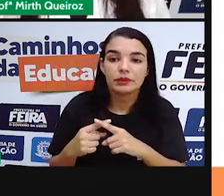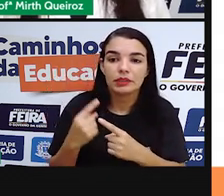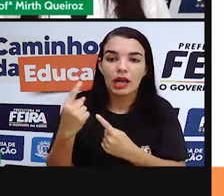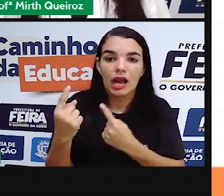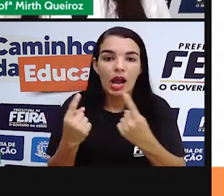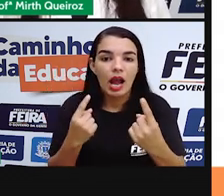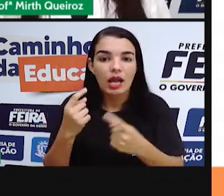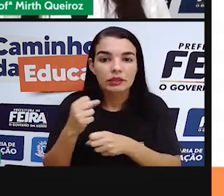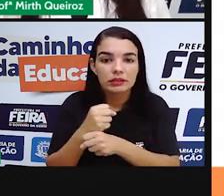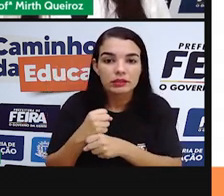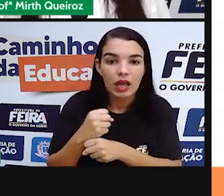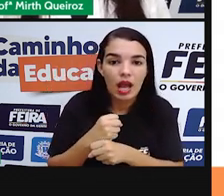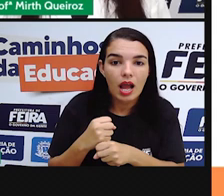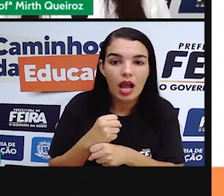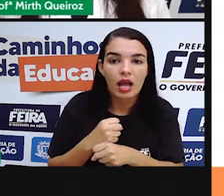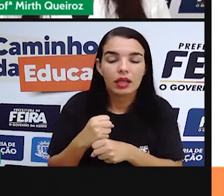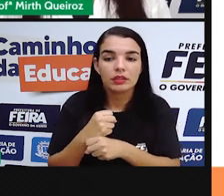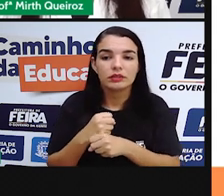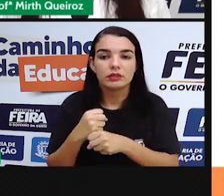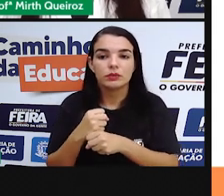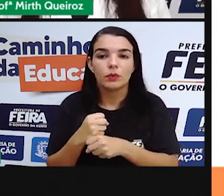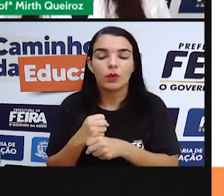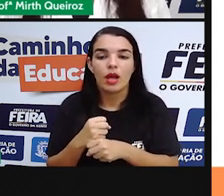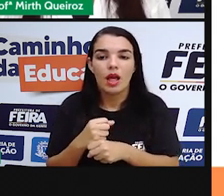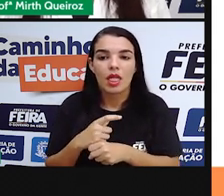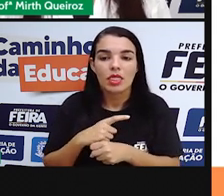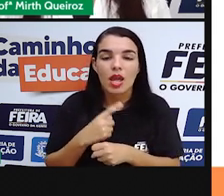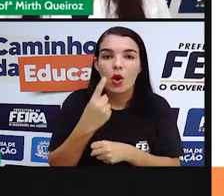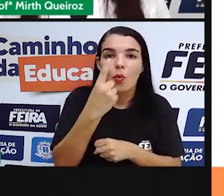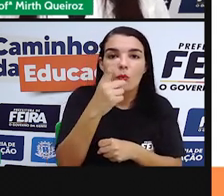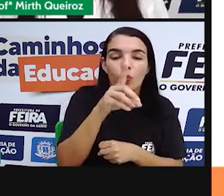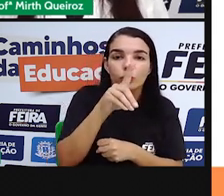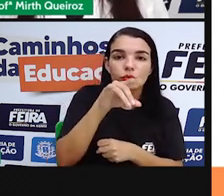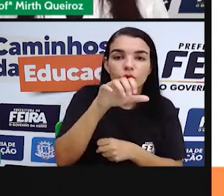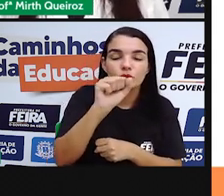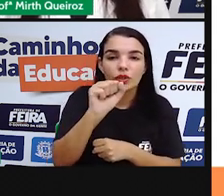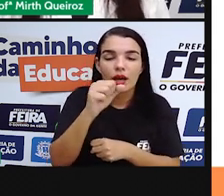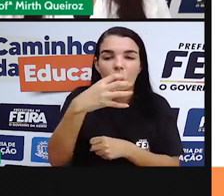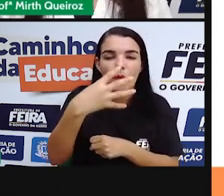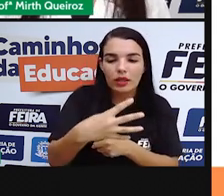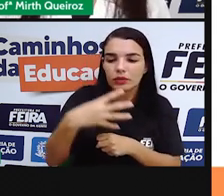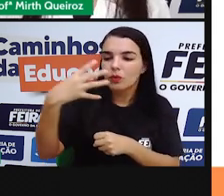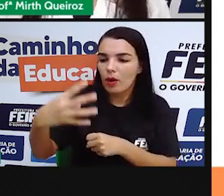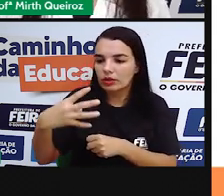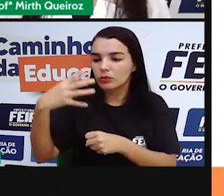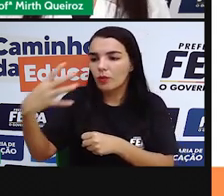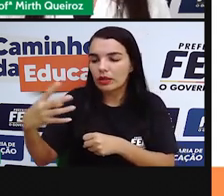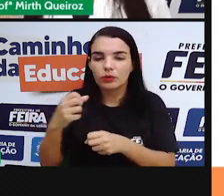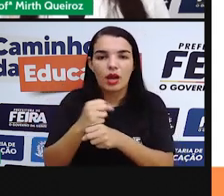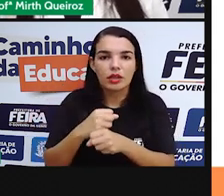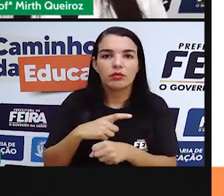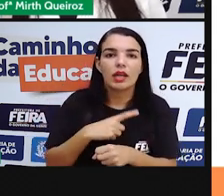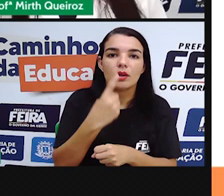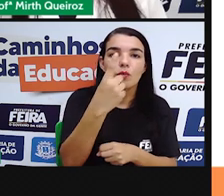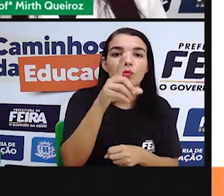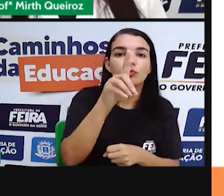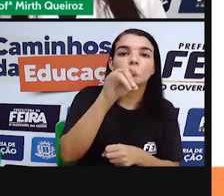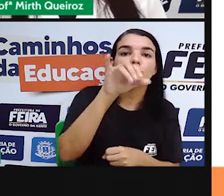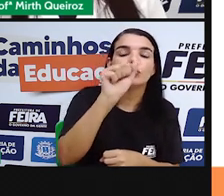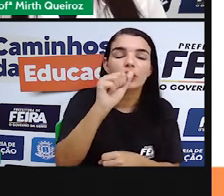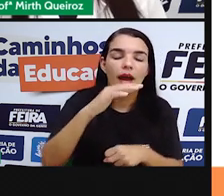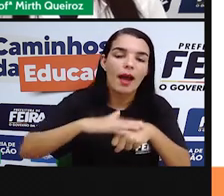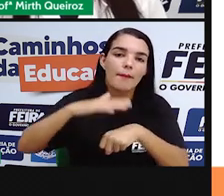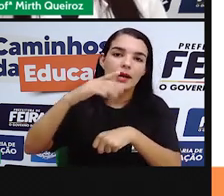bissexto, nós temos um dia a mais, né? Por isso que é chamado de ano bissexto. Ao invés de 365 dias, nós temos